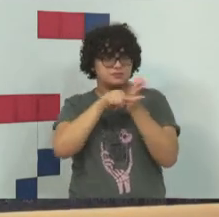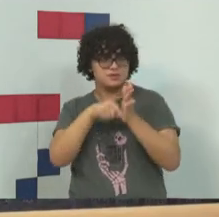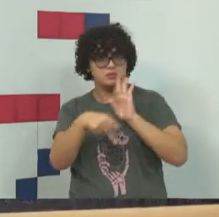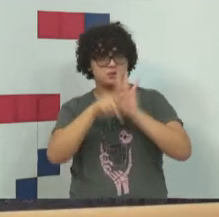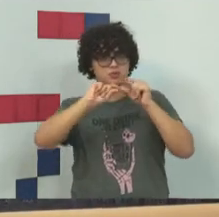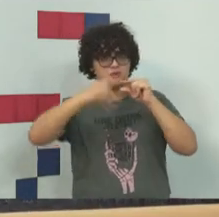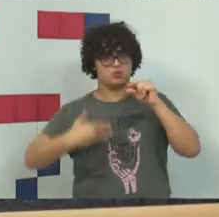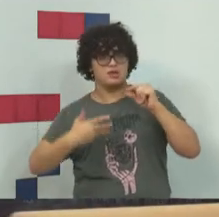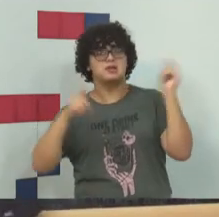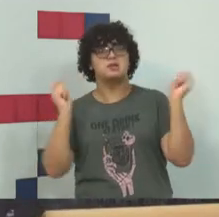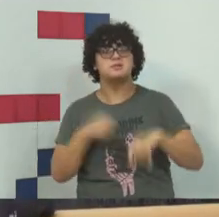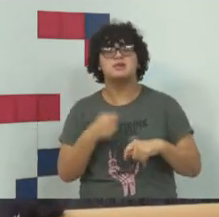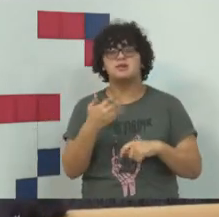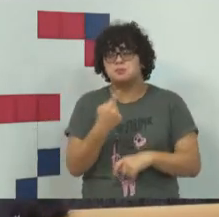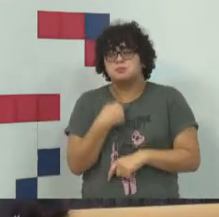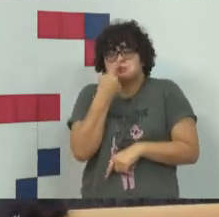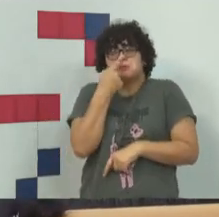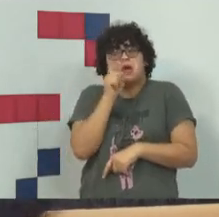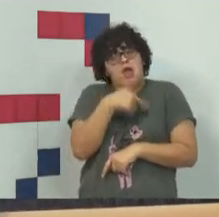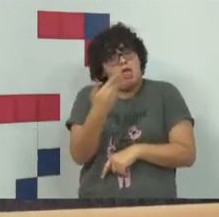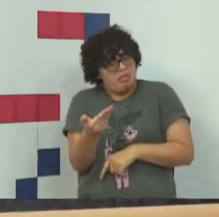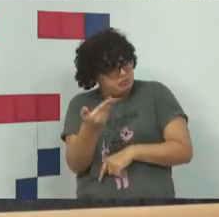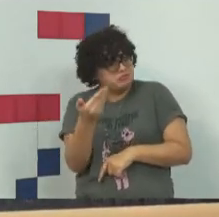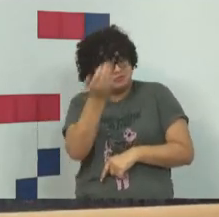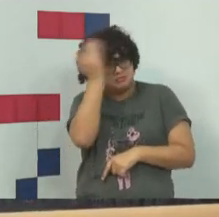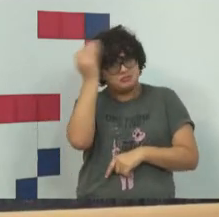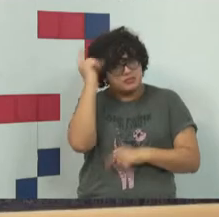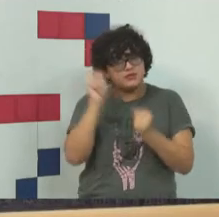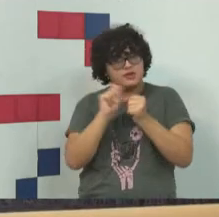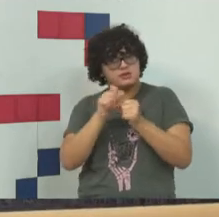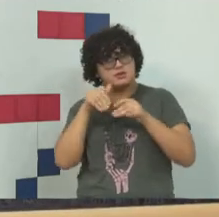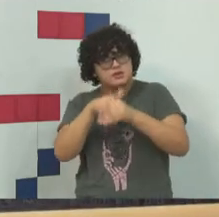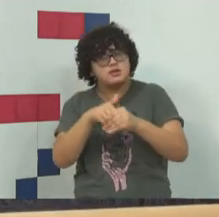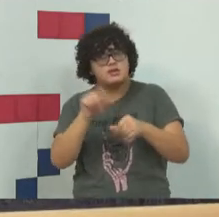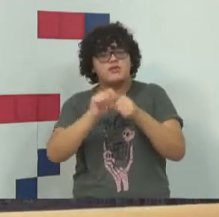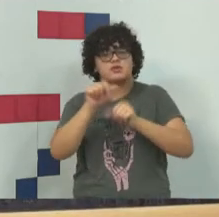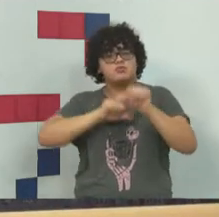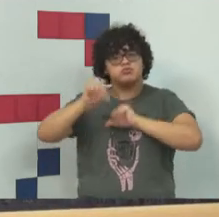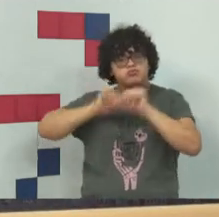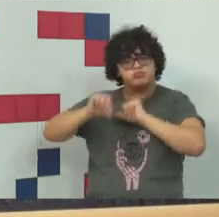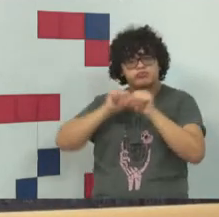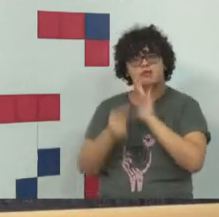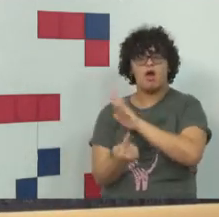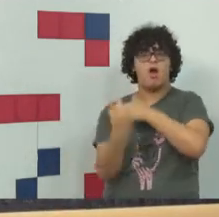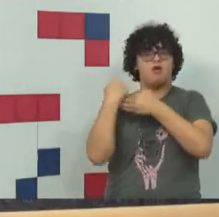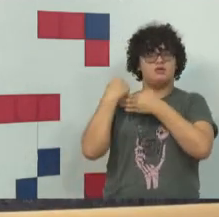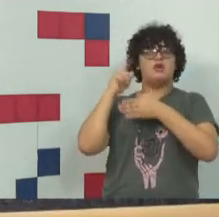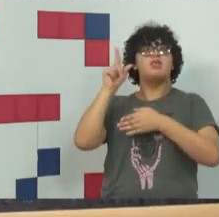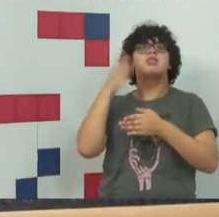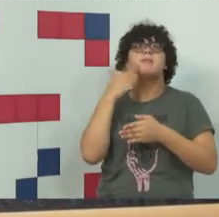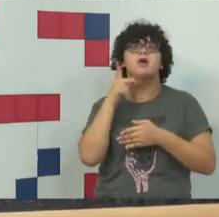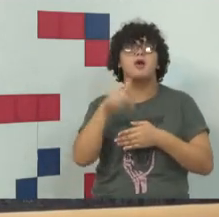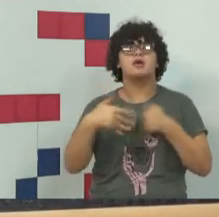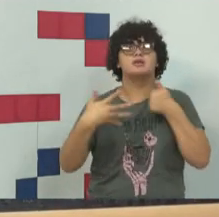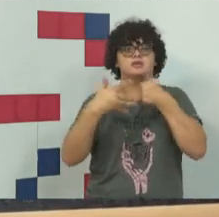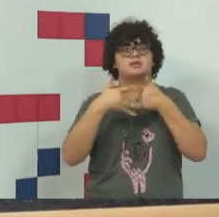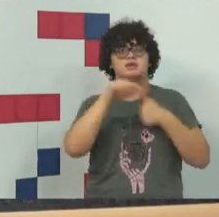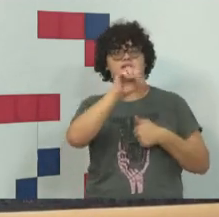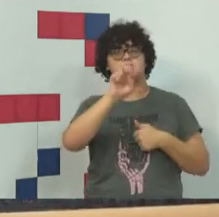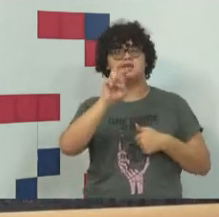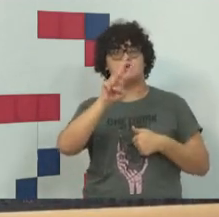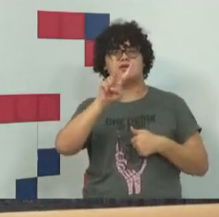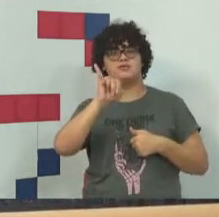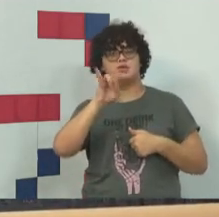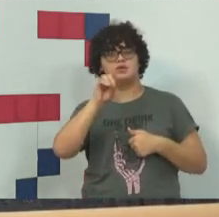que preferiam que o Trump fosse eleito e faziam modificações lá na raiz do indexador que a gente tanto confiava.